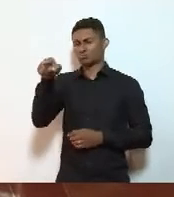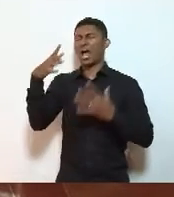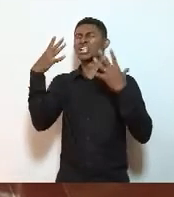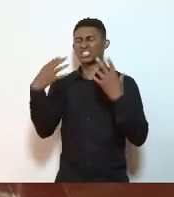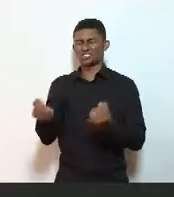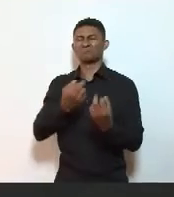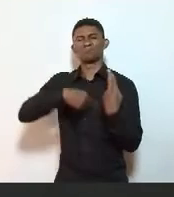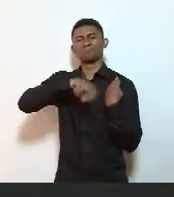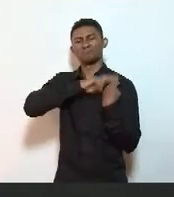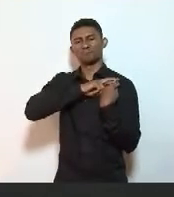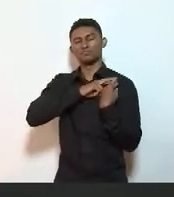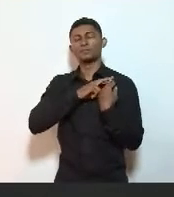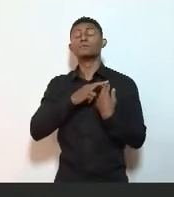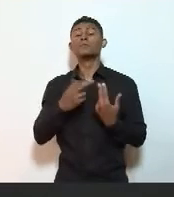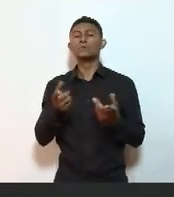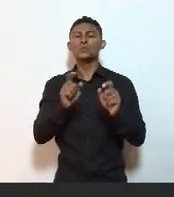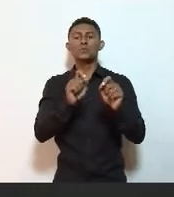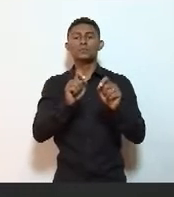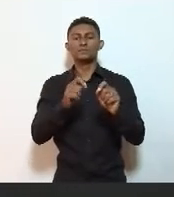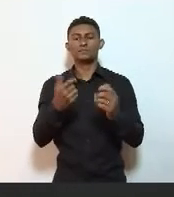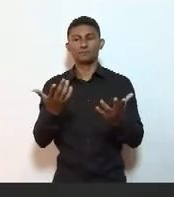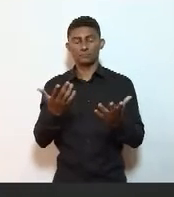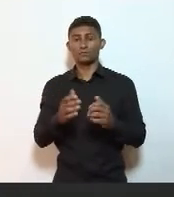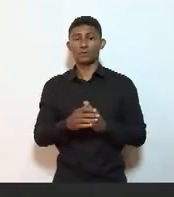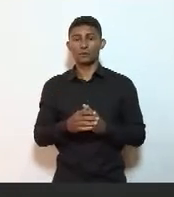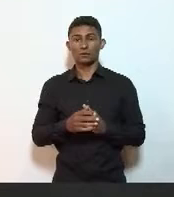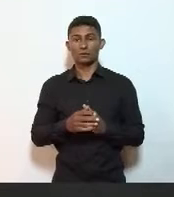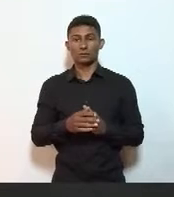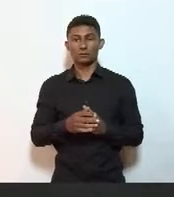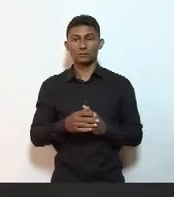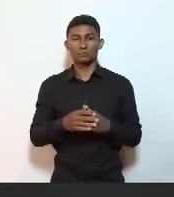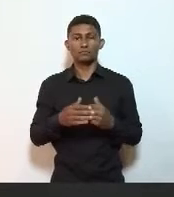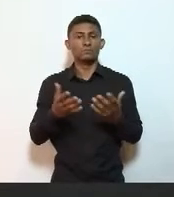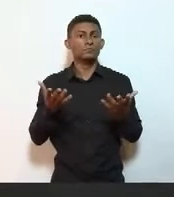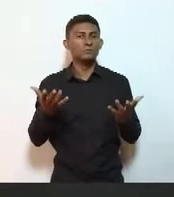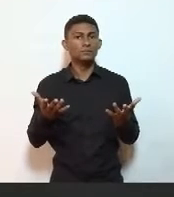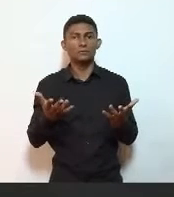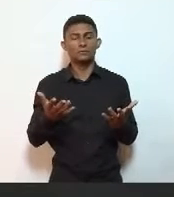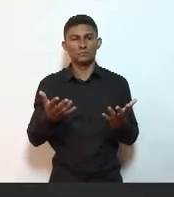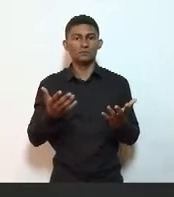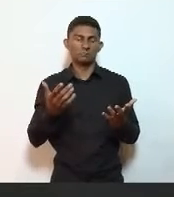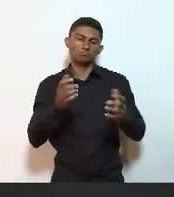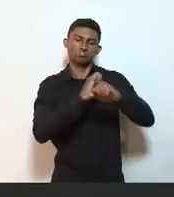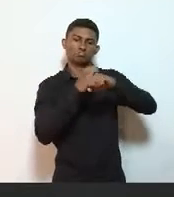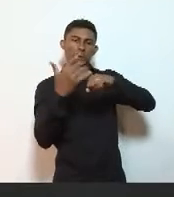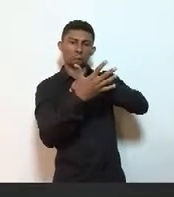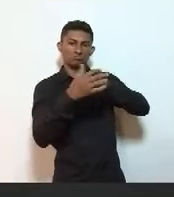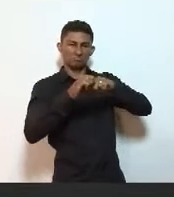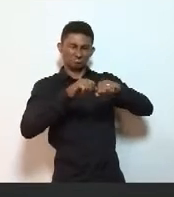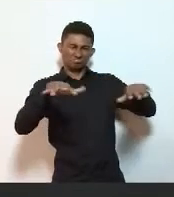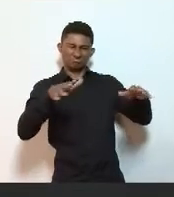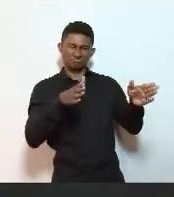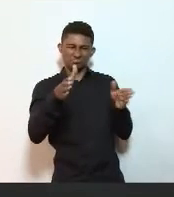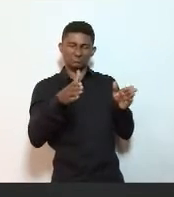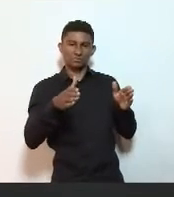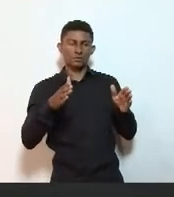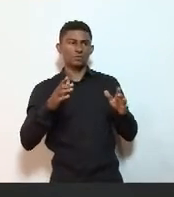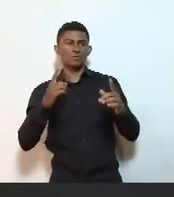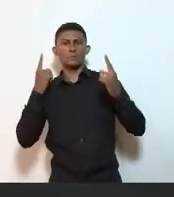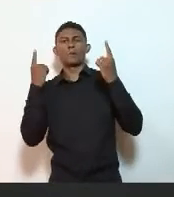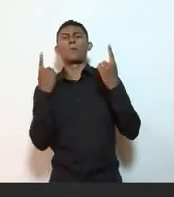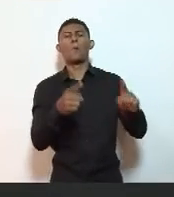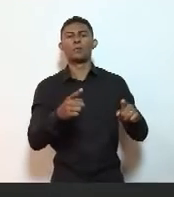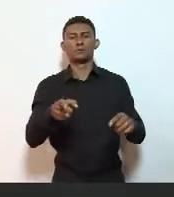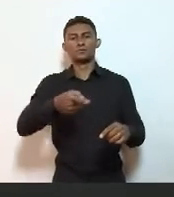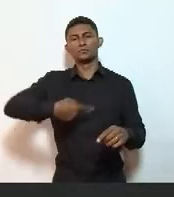o eixo, entre os eixos do enfrentamento à pandemia, nós estabelecemos, inclusive,